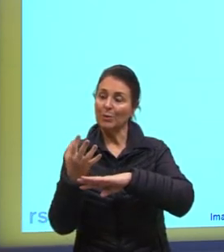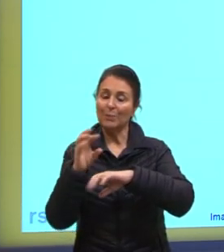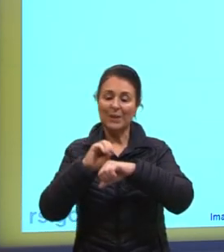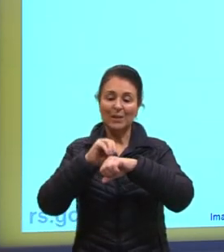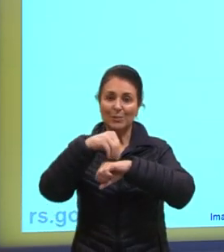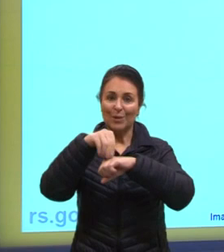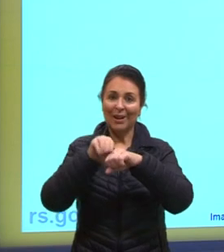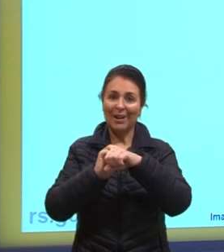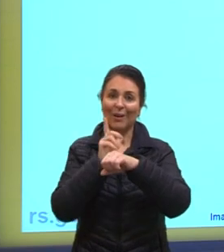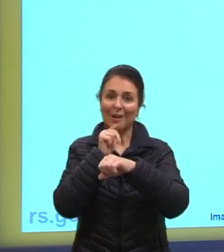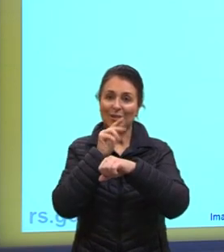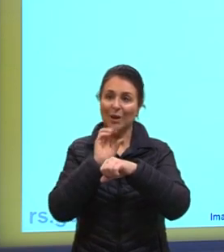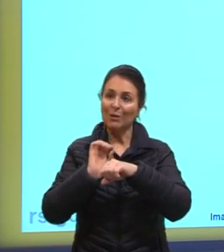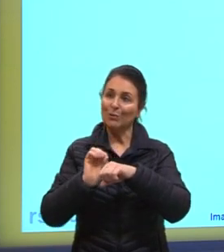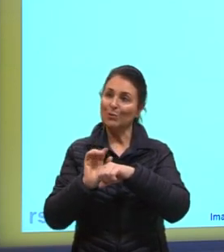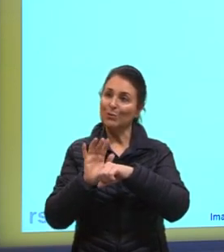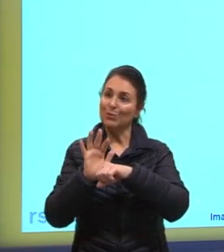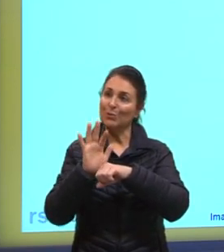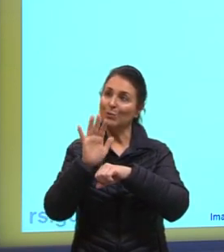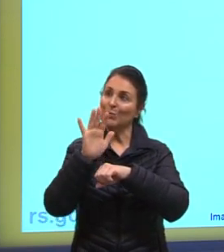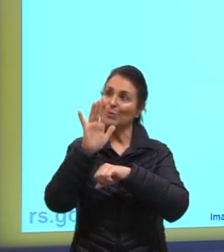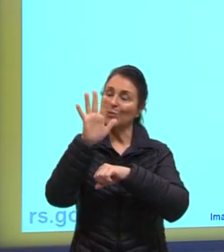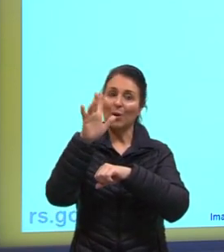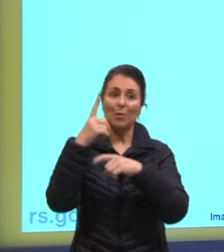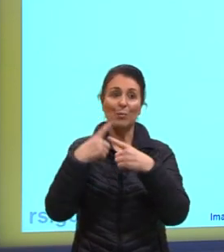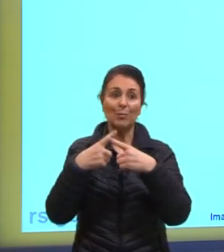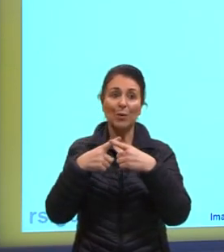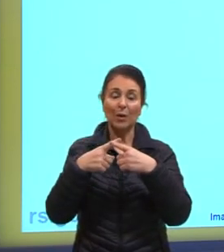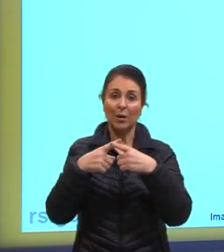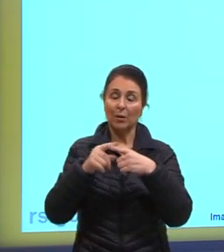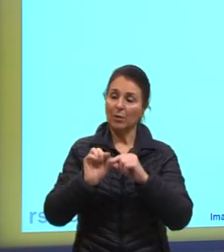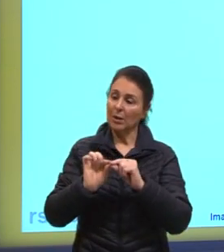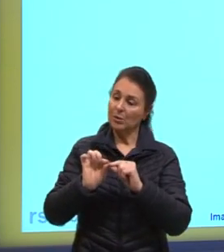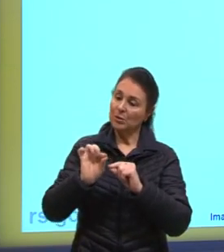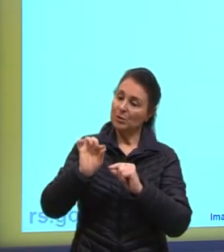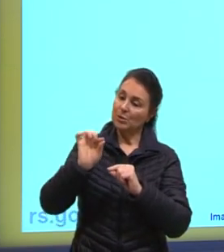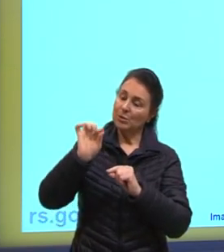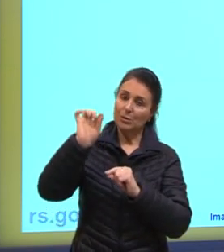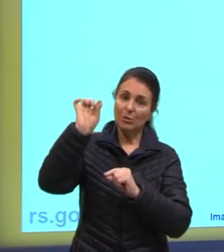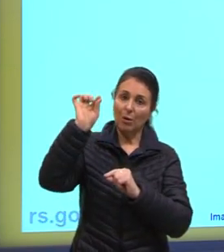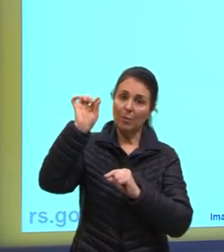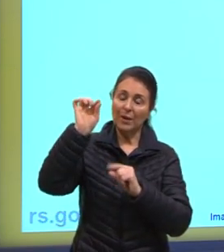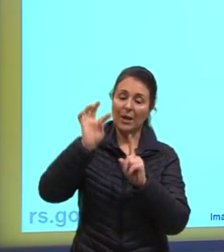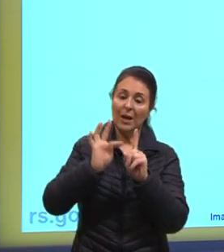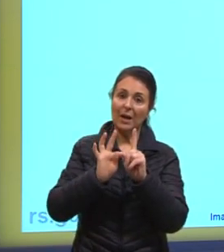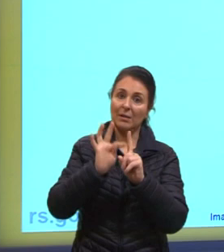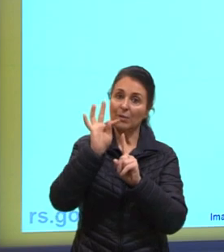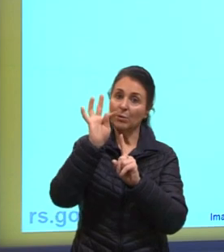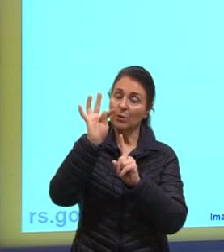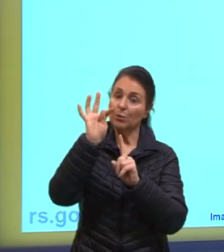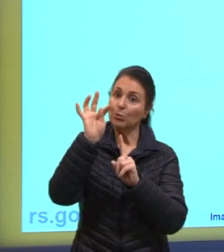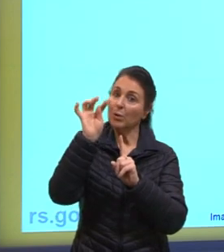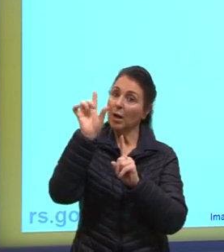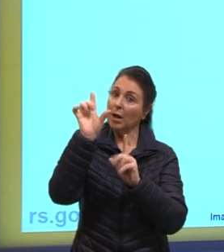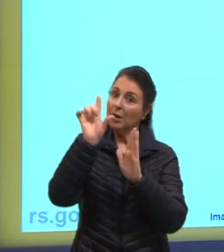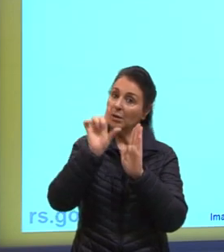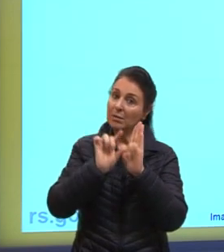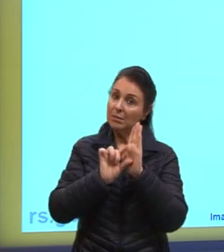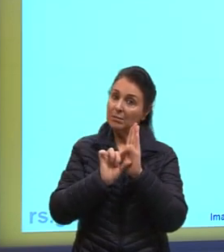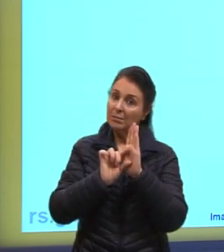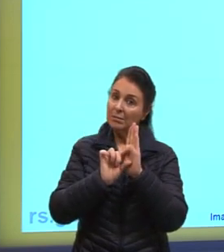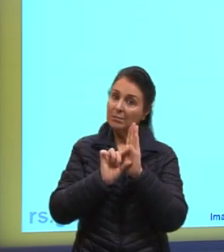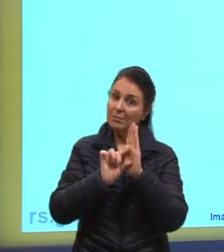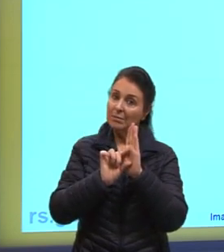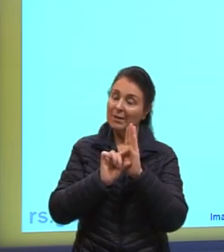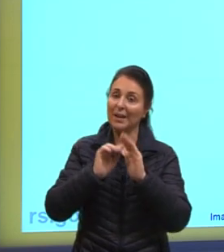de água, então, escapam. Por quê? Porque quando elas sobem para cá, A temperatura delas diminui. Então, na verdade, é um